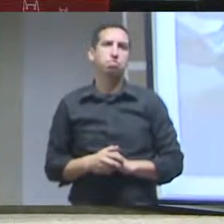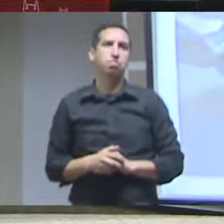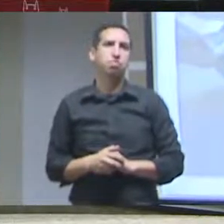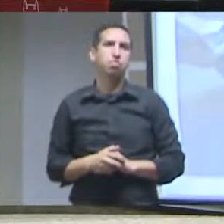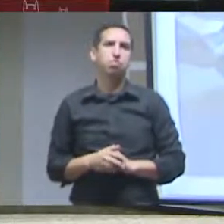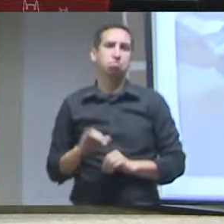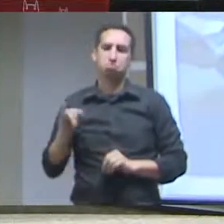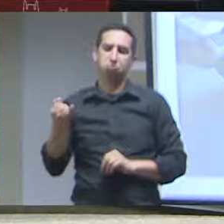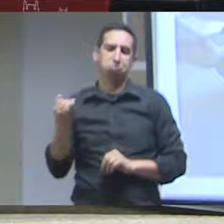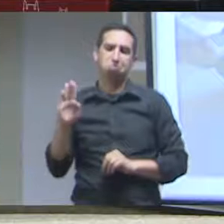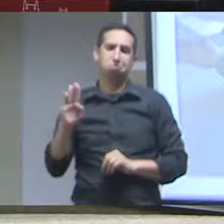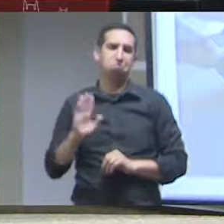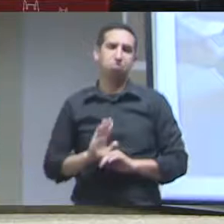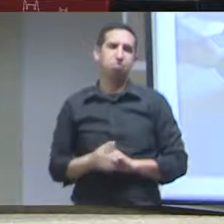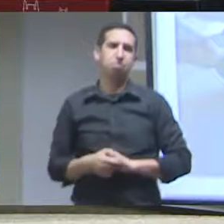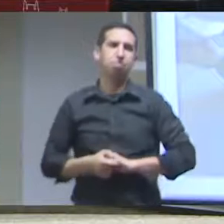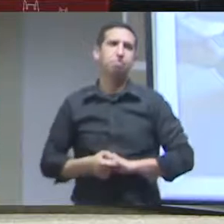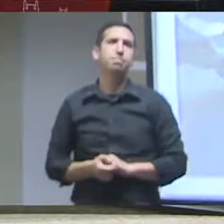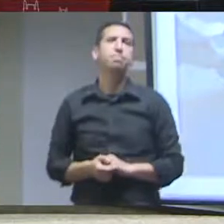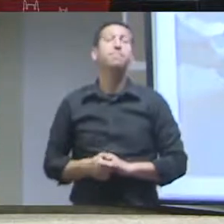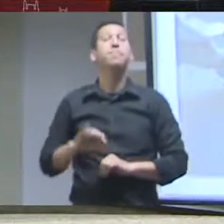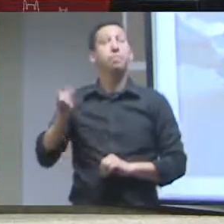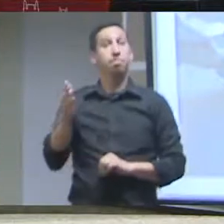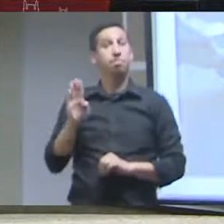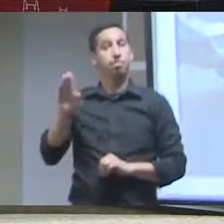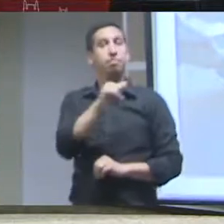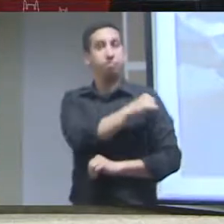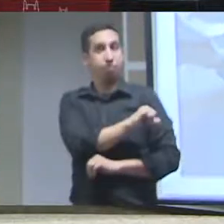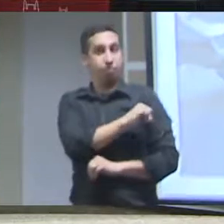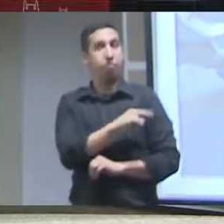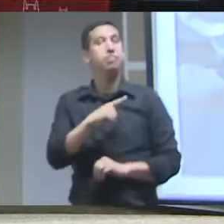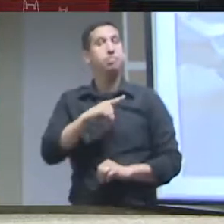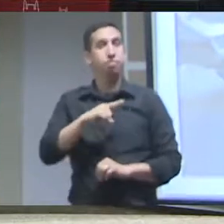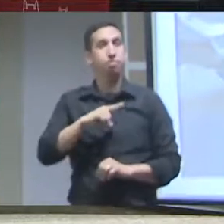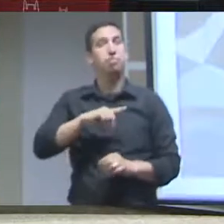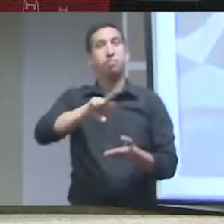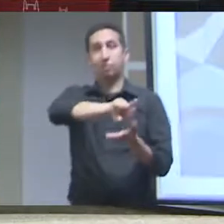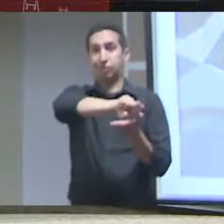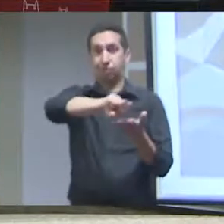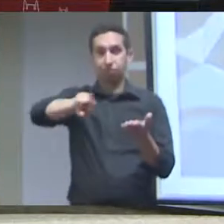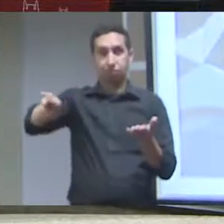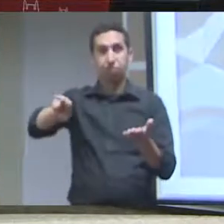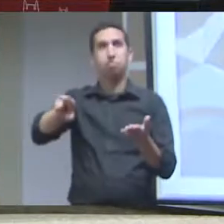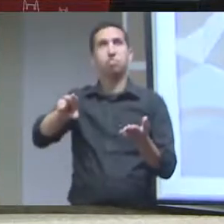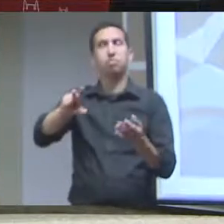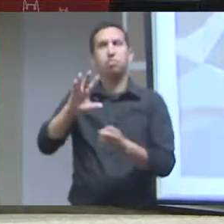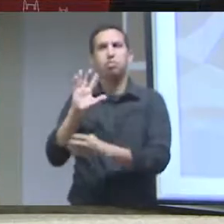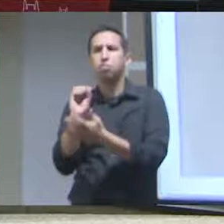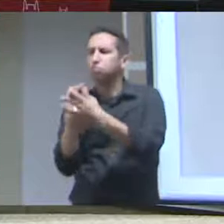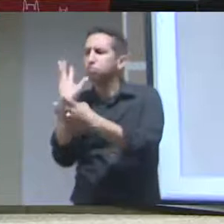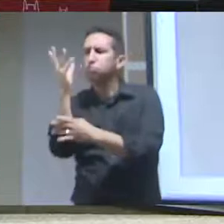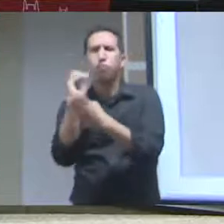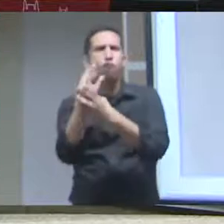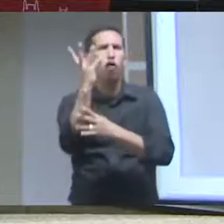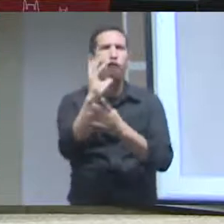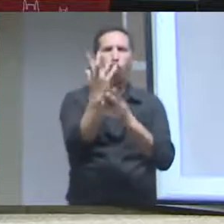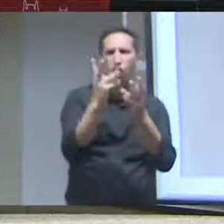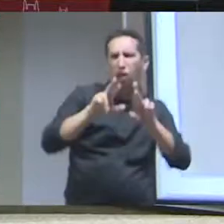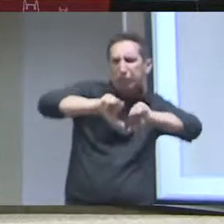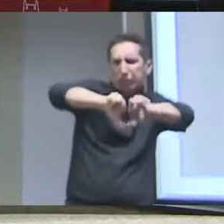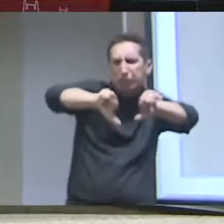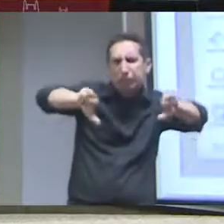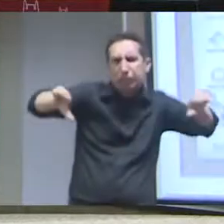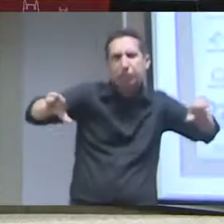É só... Nem precisa... E eu também indico o portal de dados do Jardim